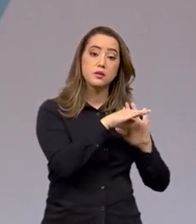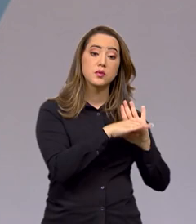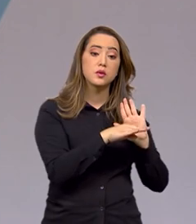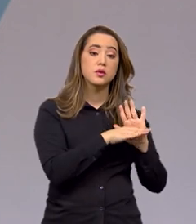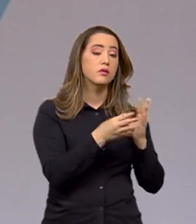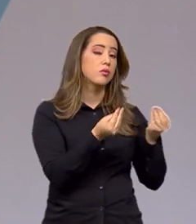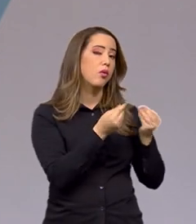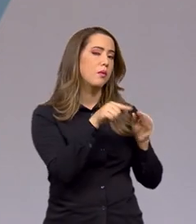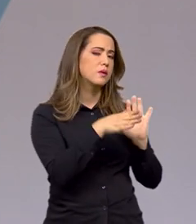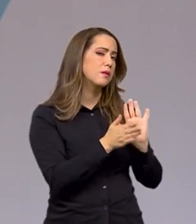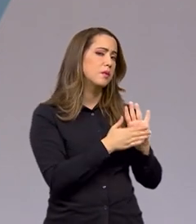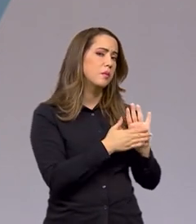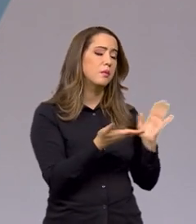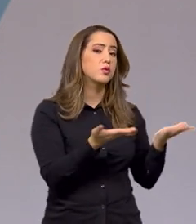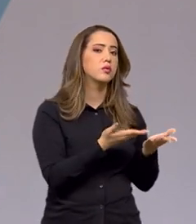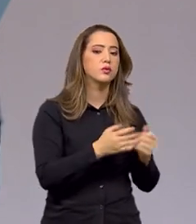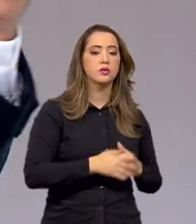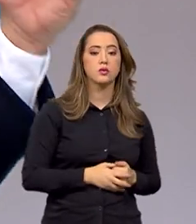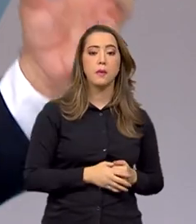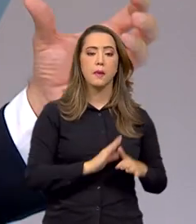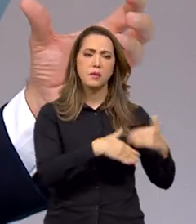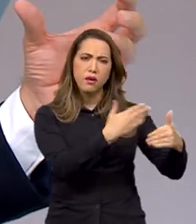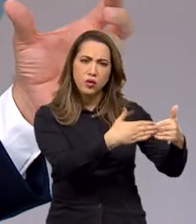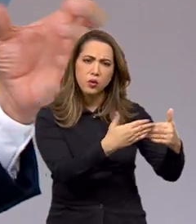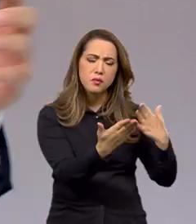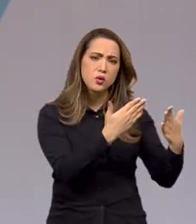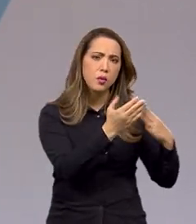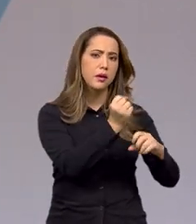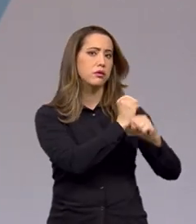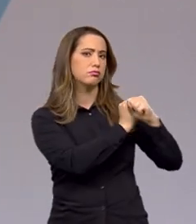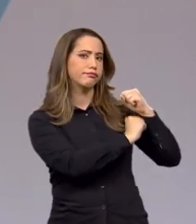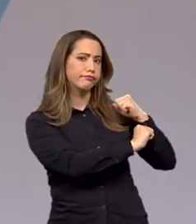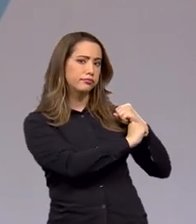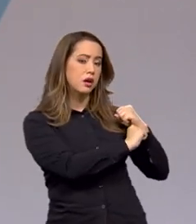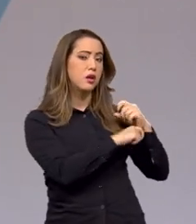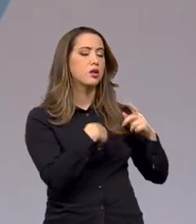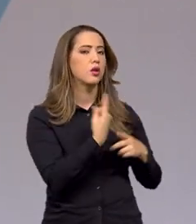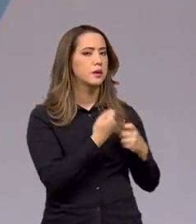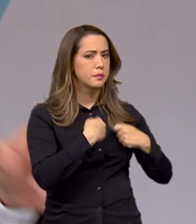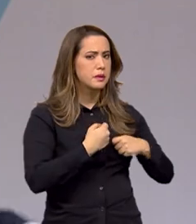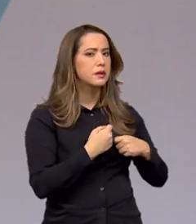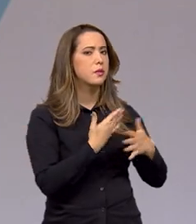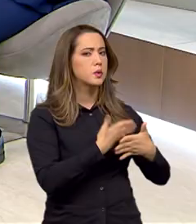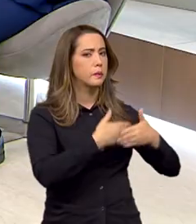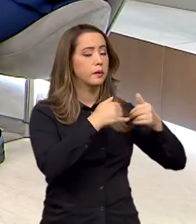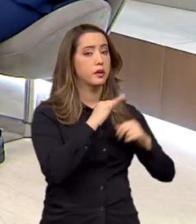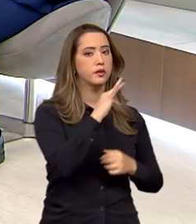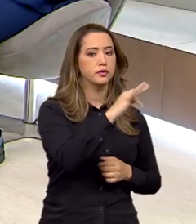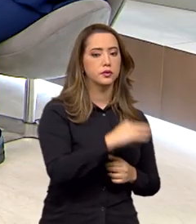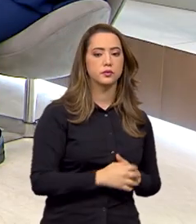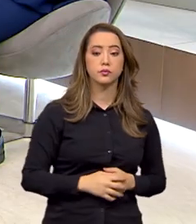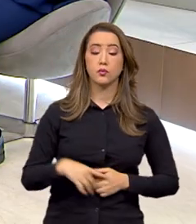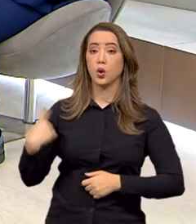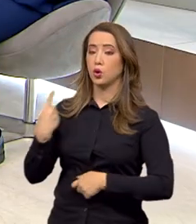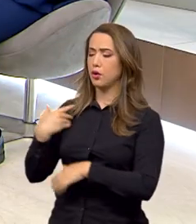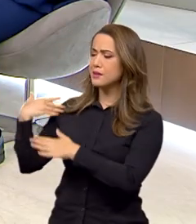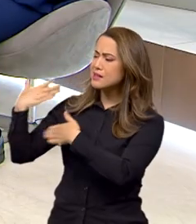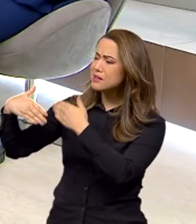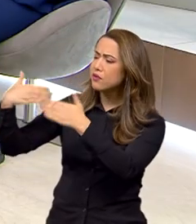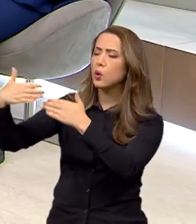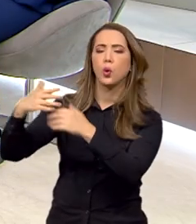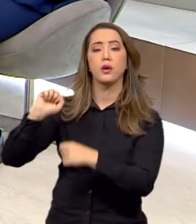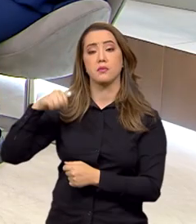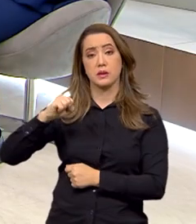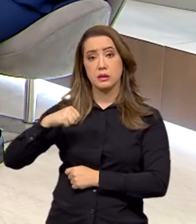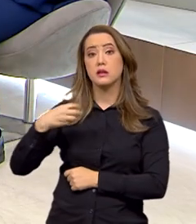faz dessa problemática hoje? Evoluímos em relação ao passado? Precisamos melhorar para o futuro? Evoluímos, sim, nesses